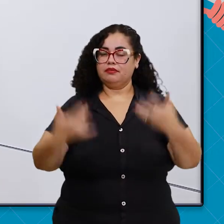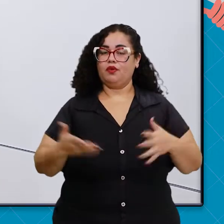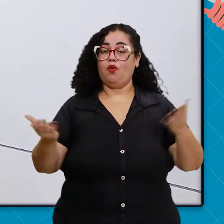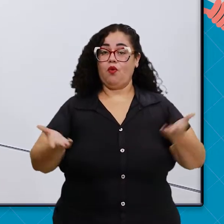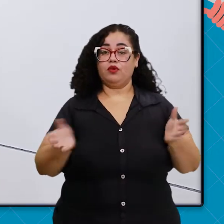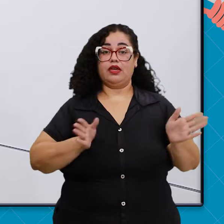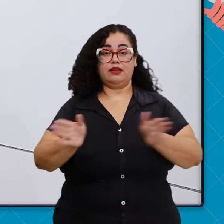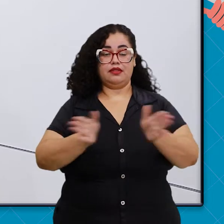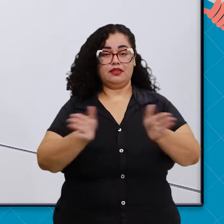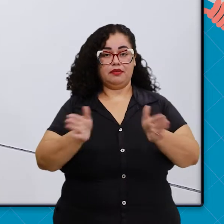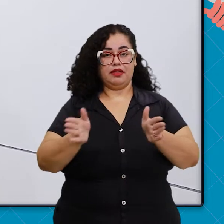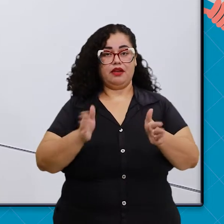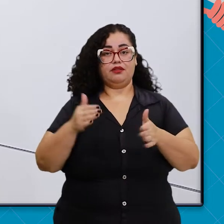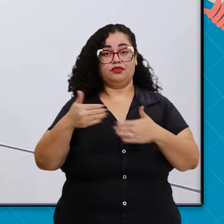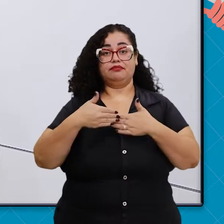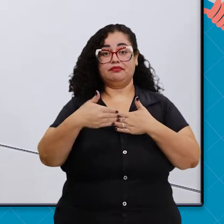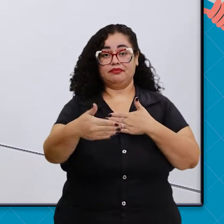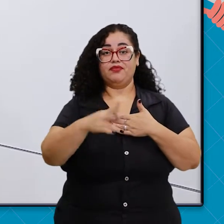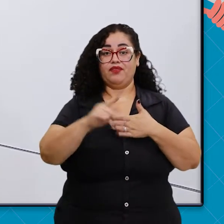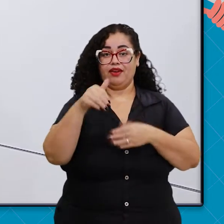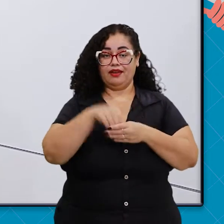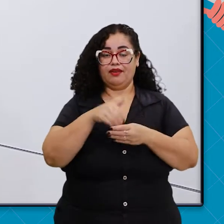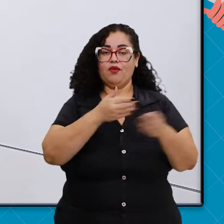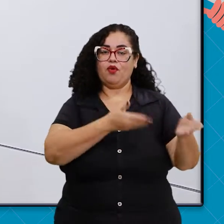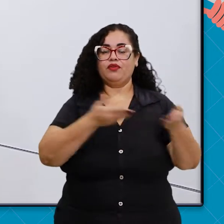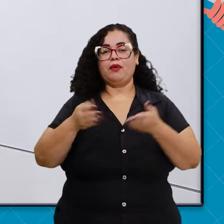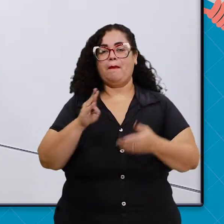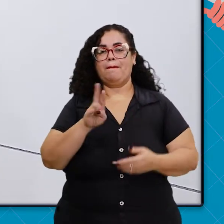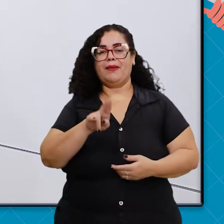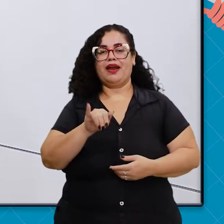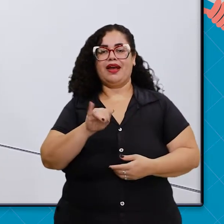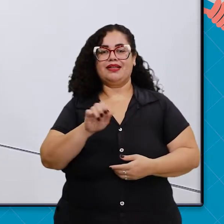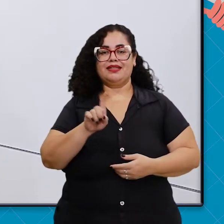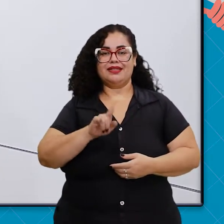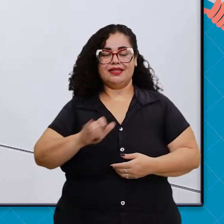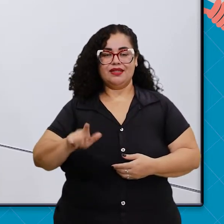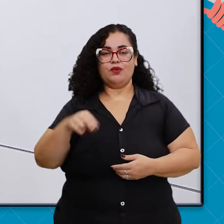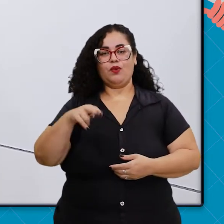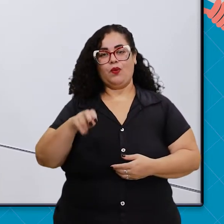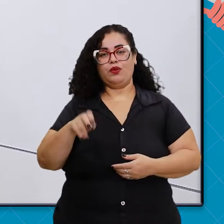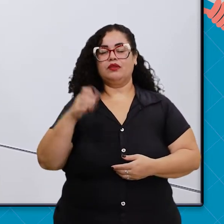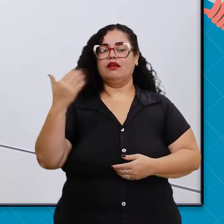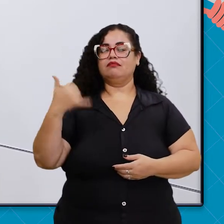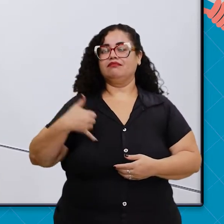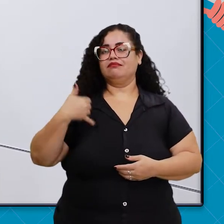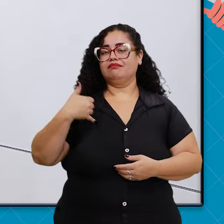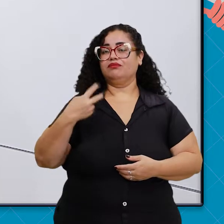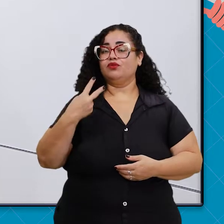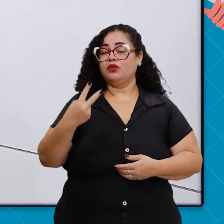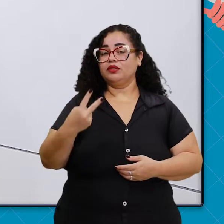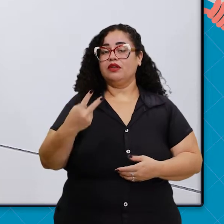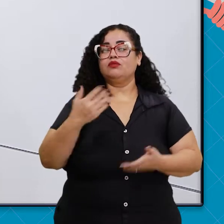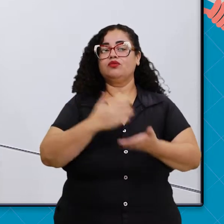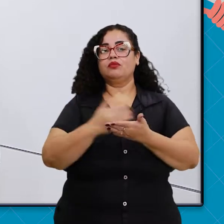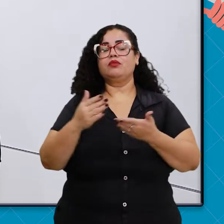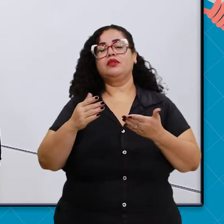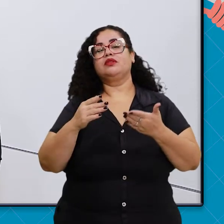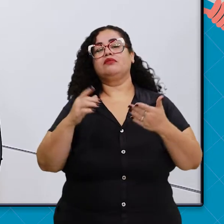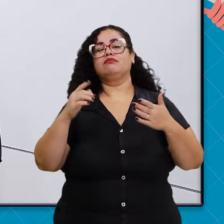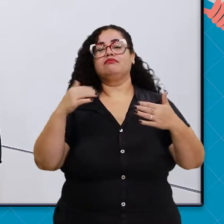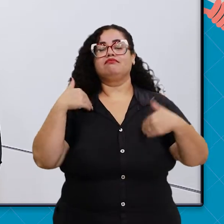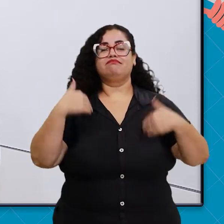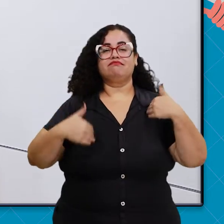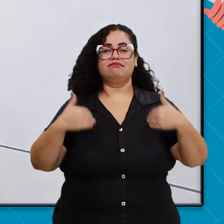acessibilidade nas eleições, convidamos o Brasil Nunes, que aos dois anos de idade sofreu paralisia infantil